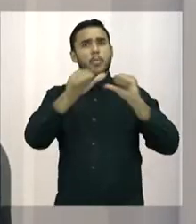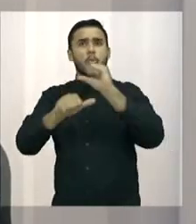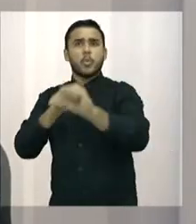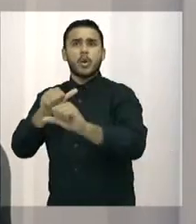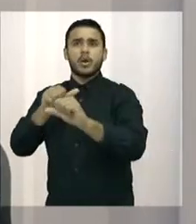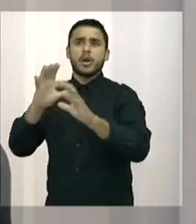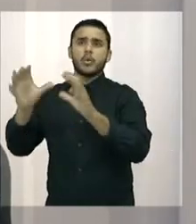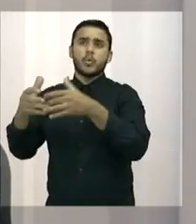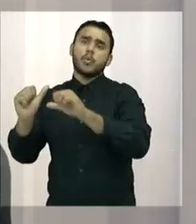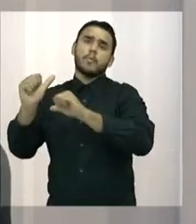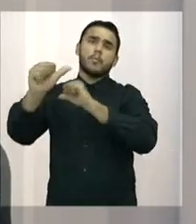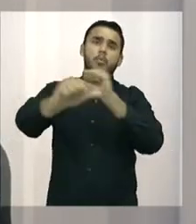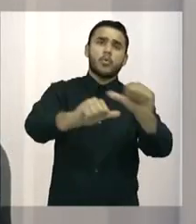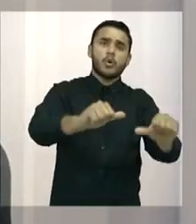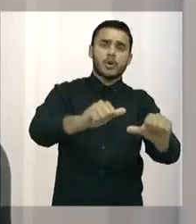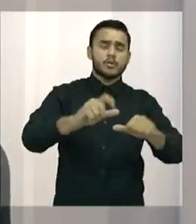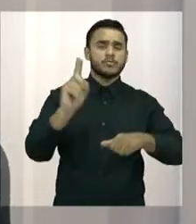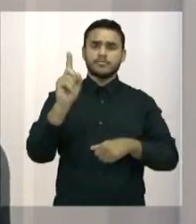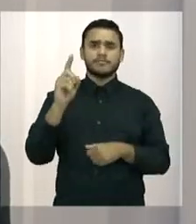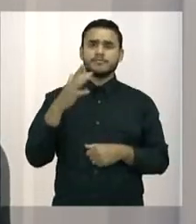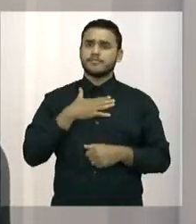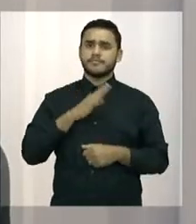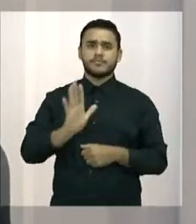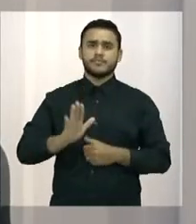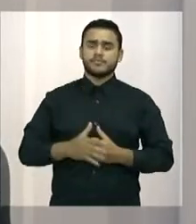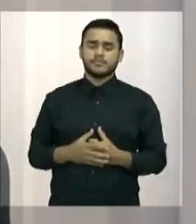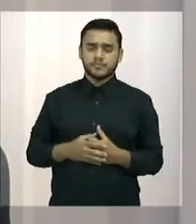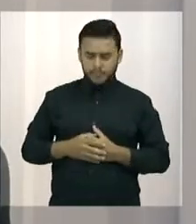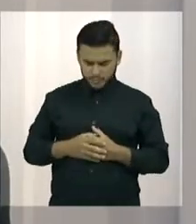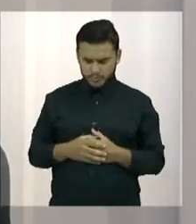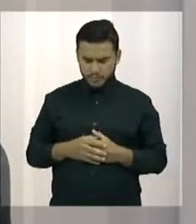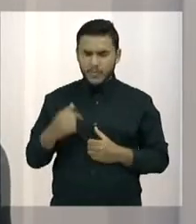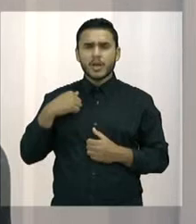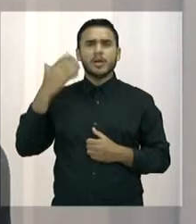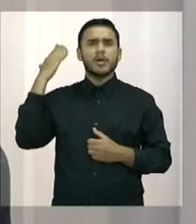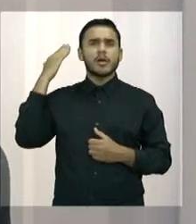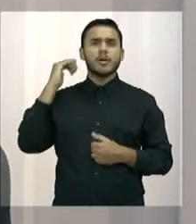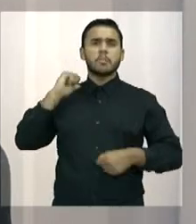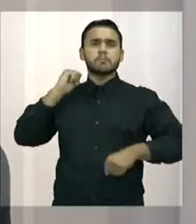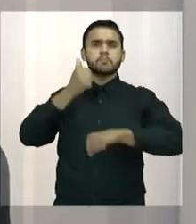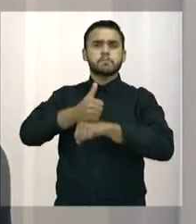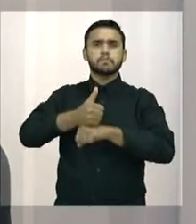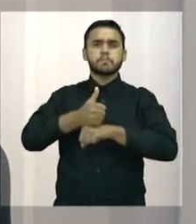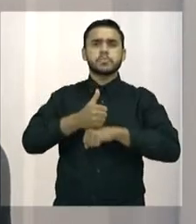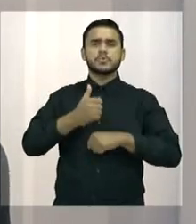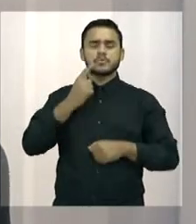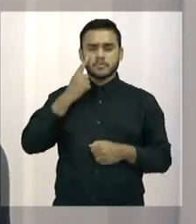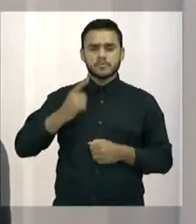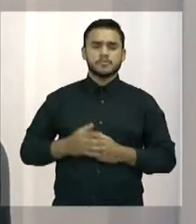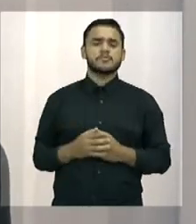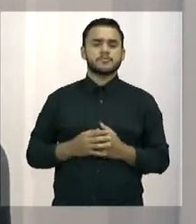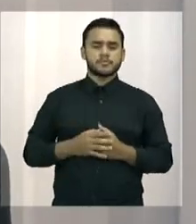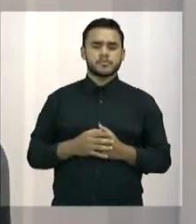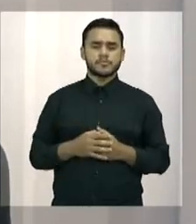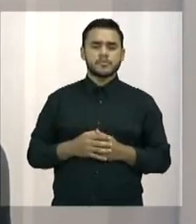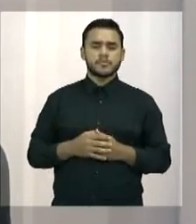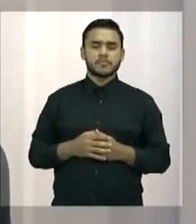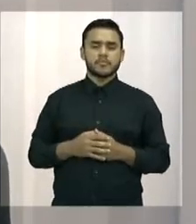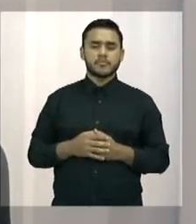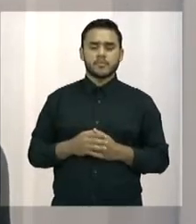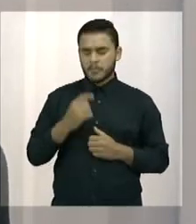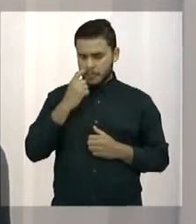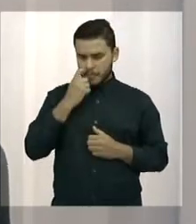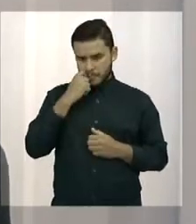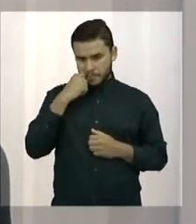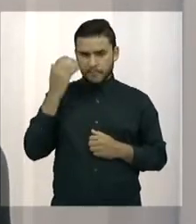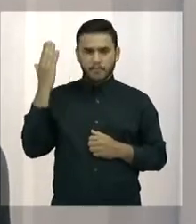nas primeiras manchetes existentes, depois, logo de um mês, era que eu ia, na